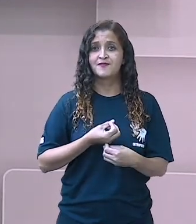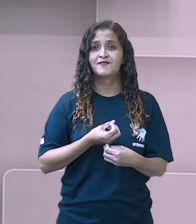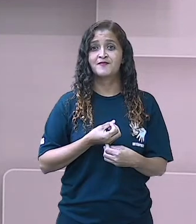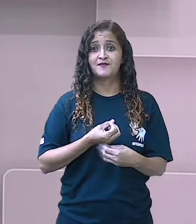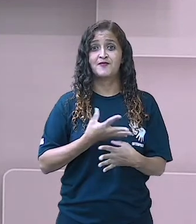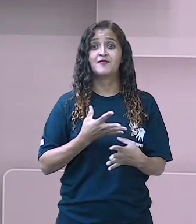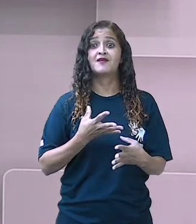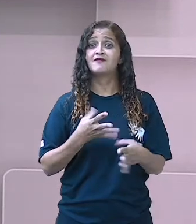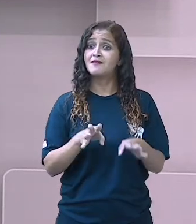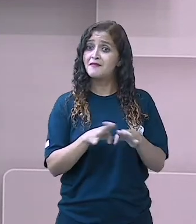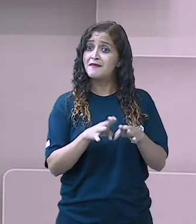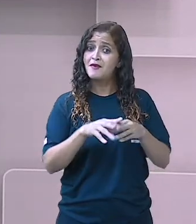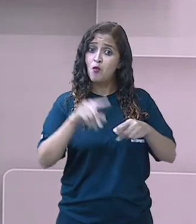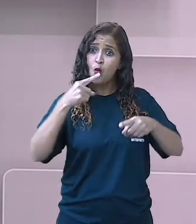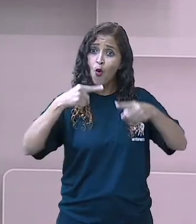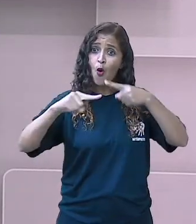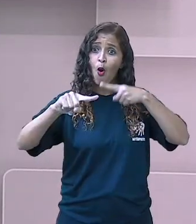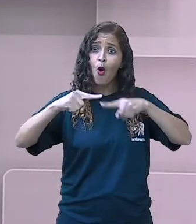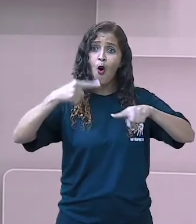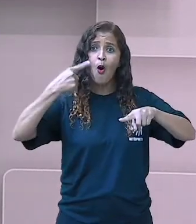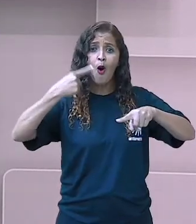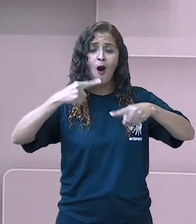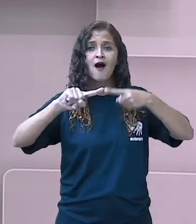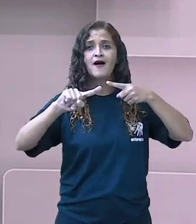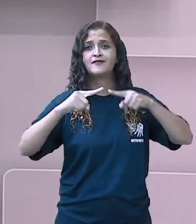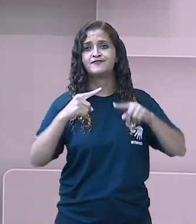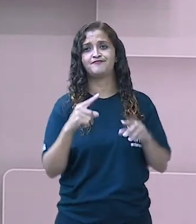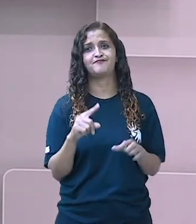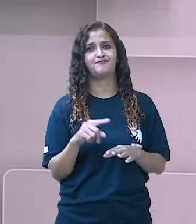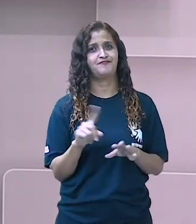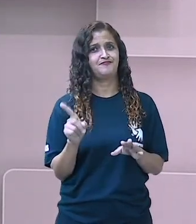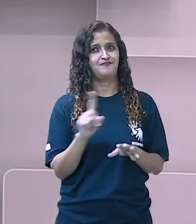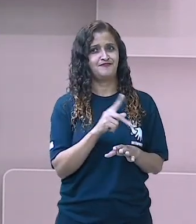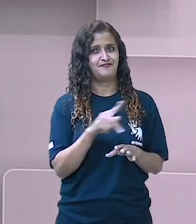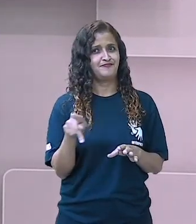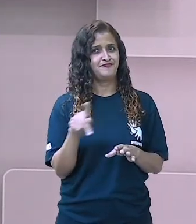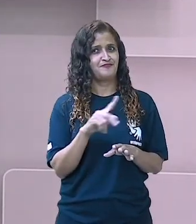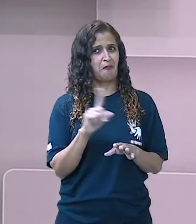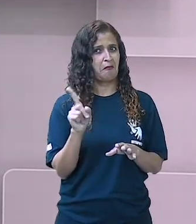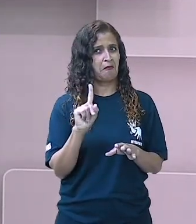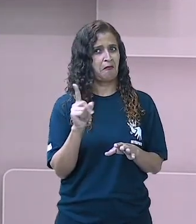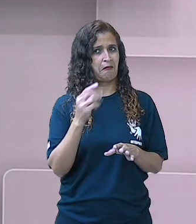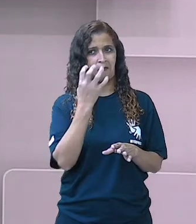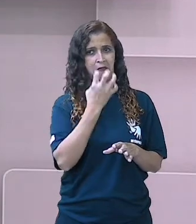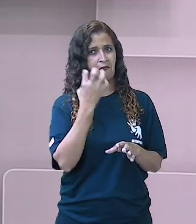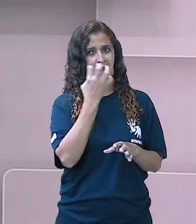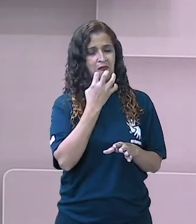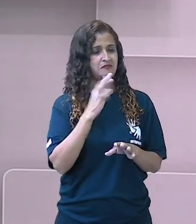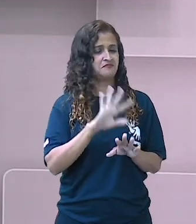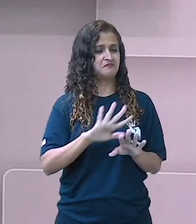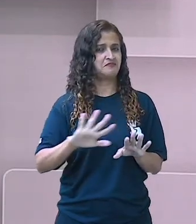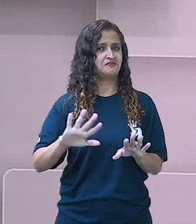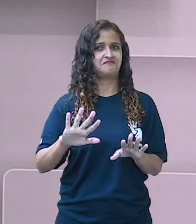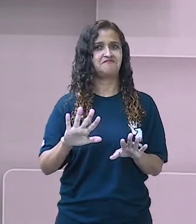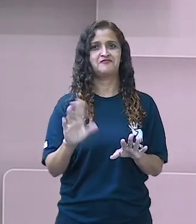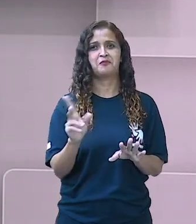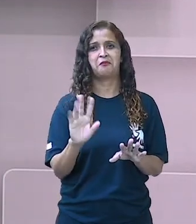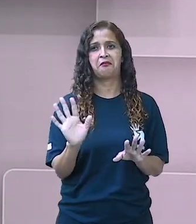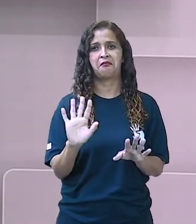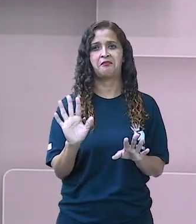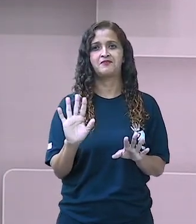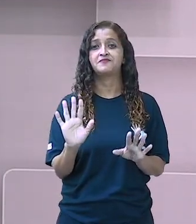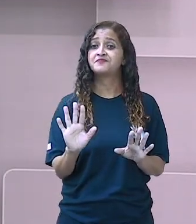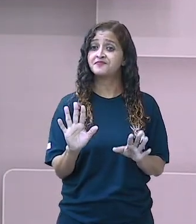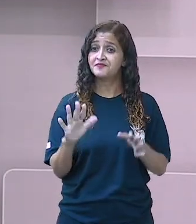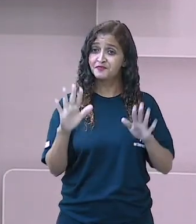de música. A professora canta. A professora não canta bem, não. Não posso cantar para vocês,